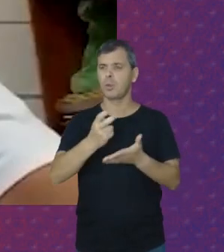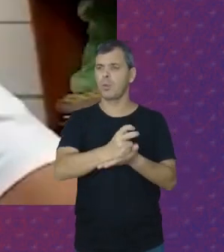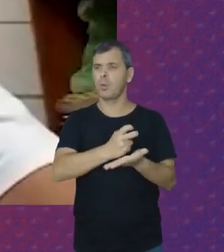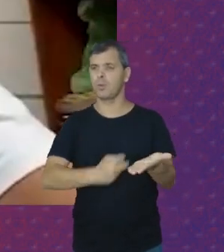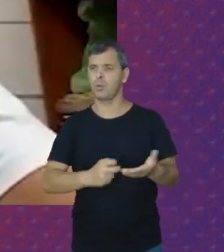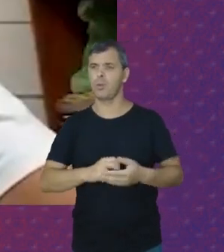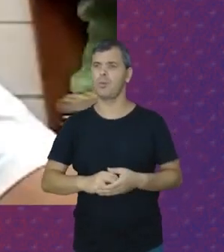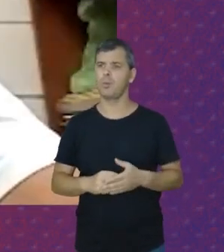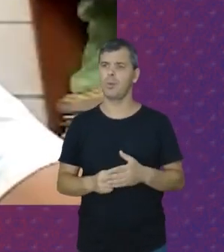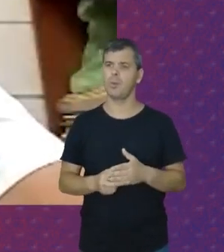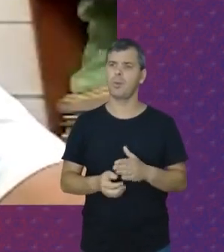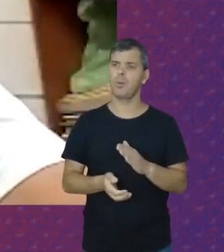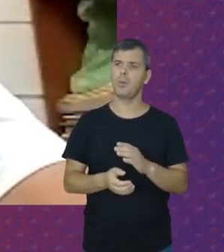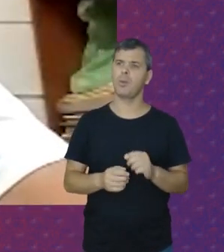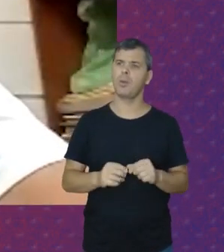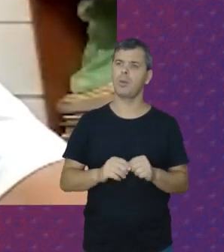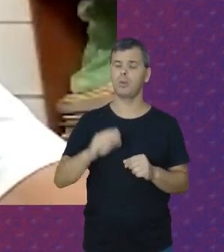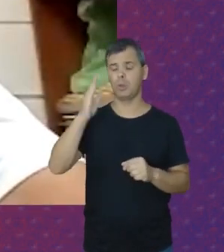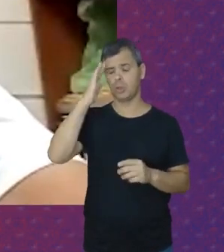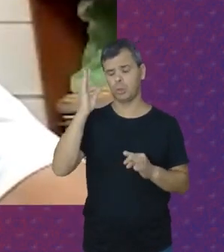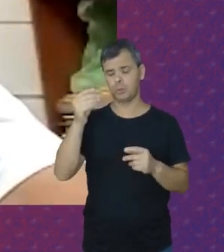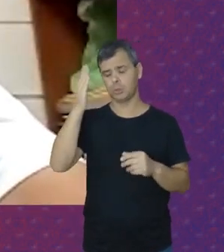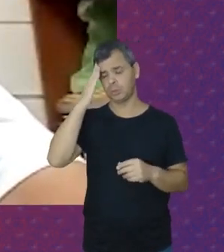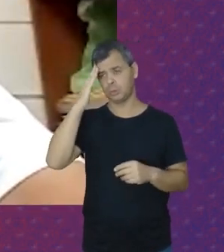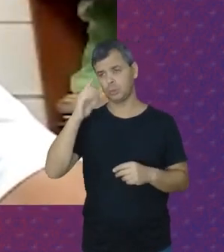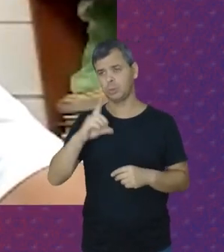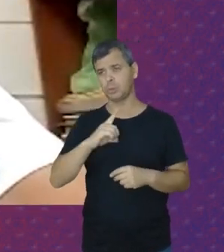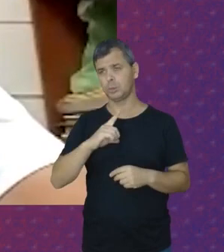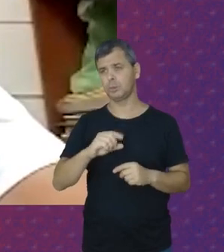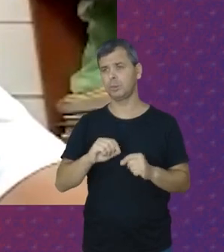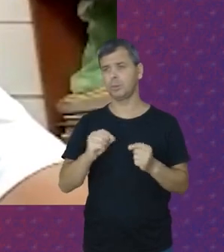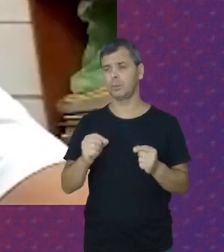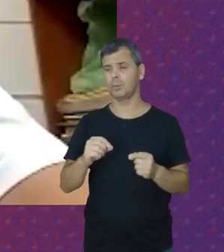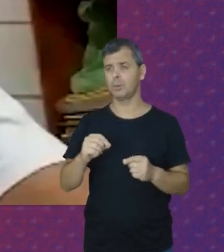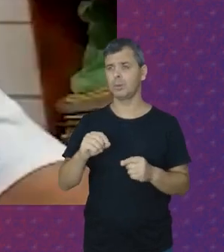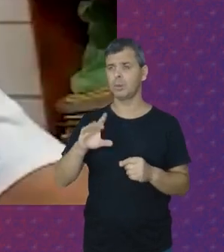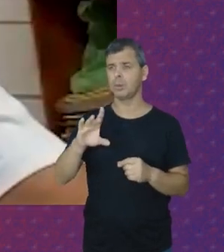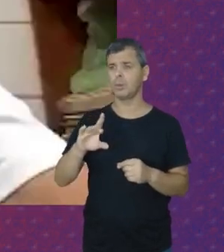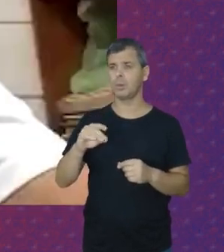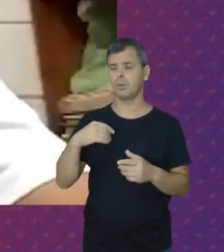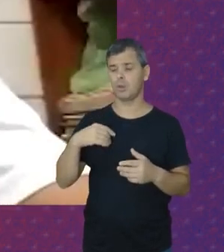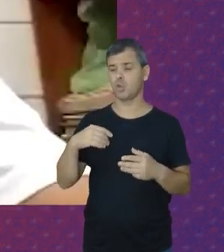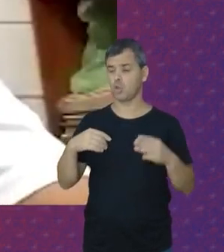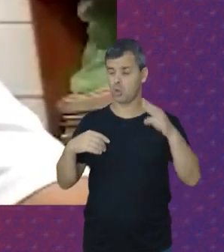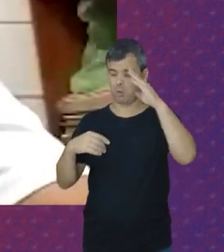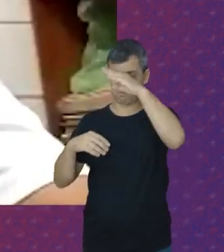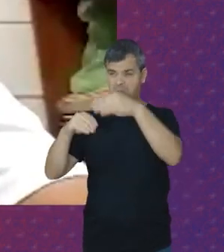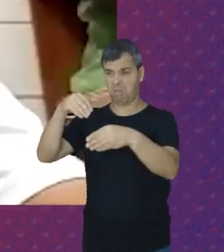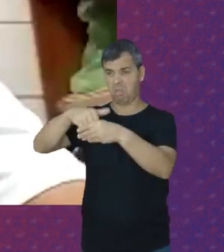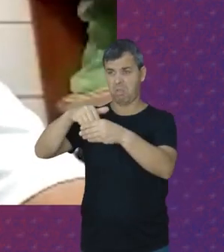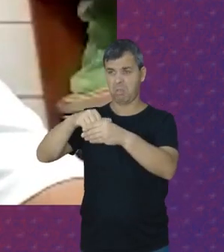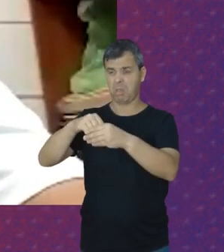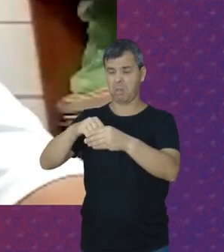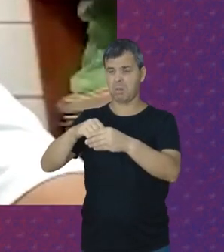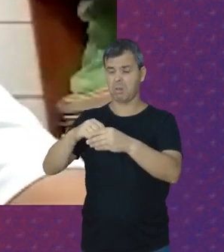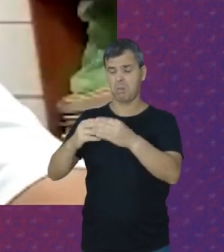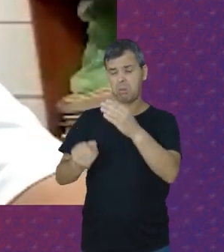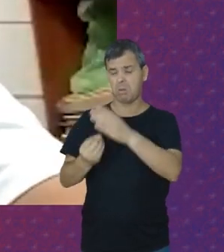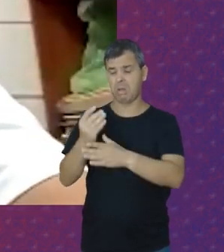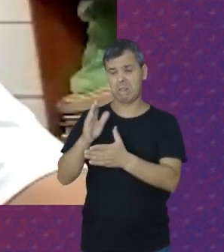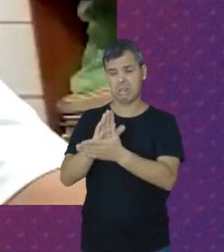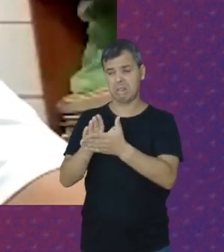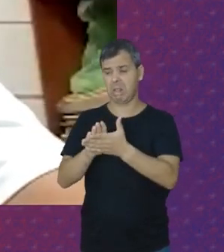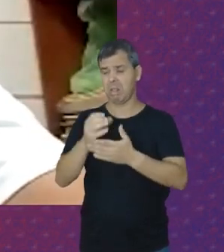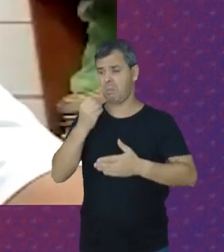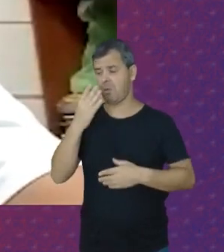Todo mundo sabe disso E tivemos Então A eleição Desse desgoverno Que não trouxe Nada de benefício